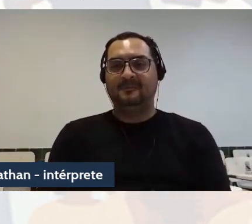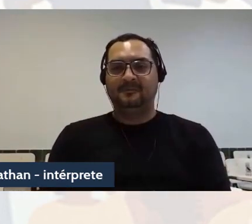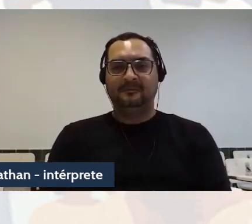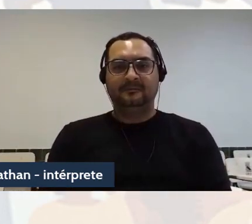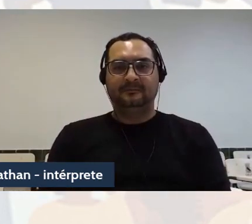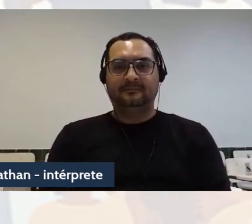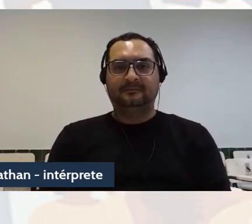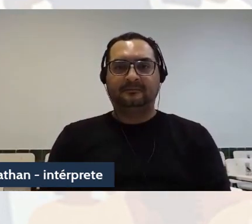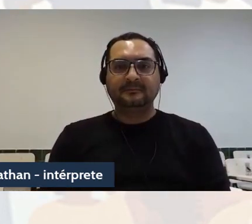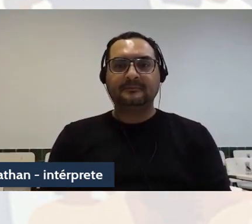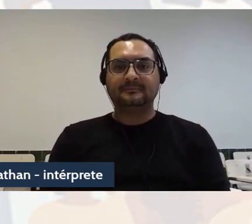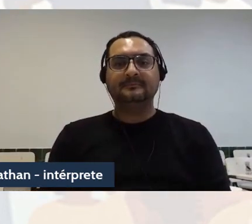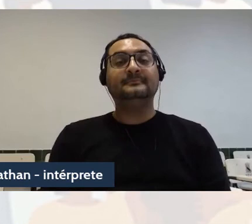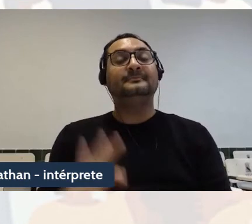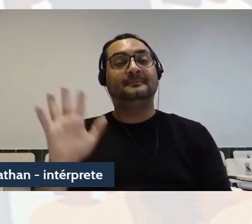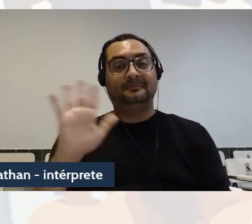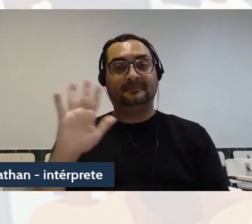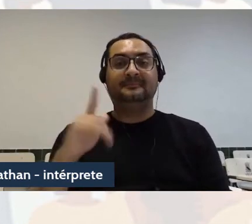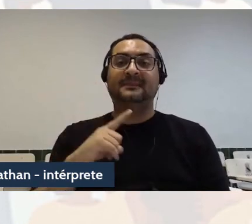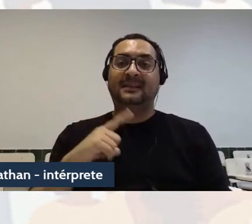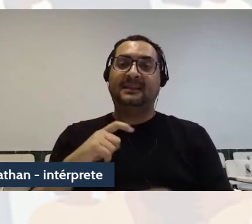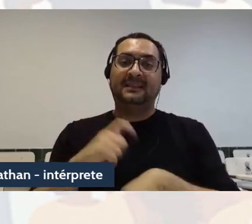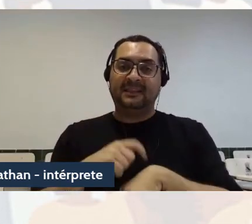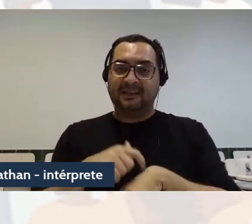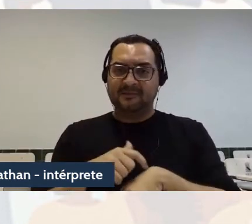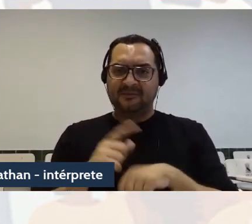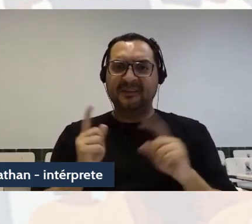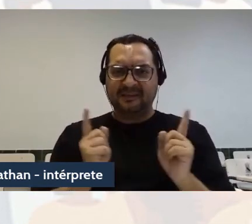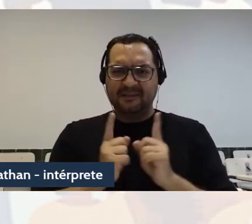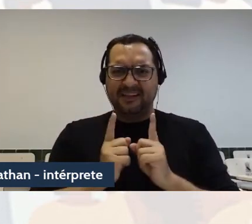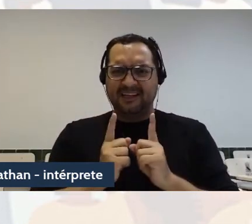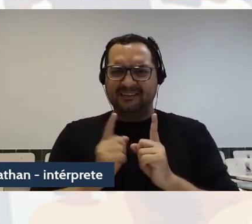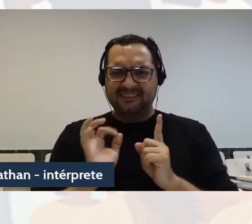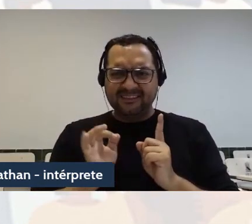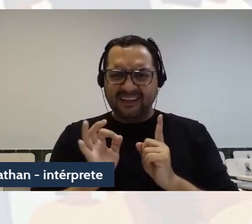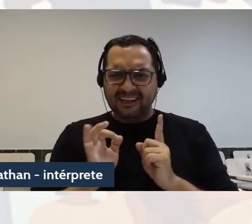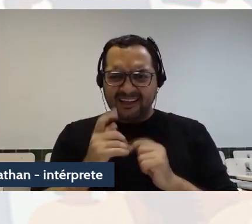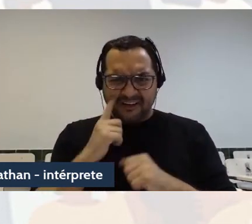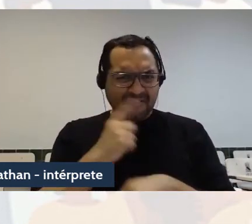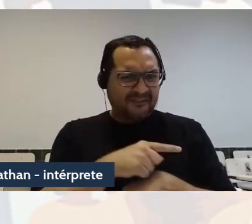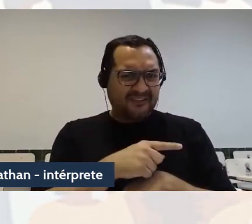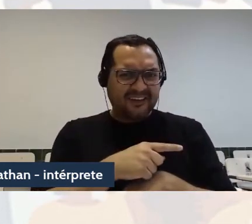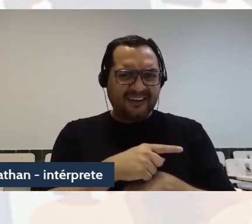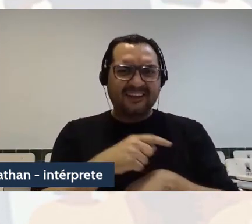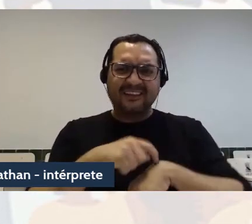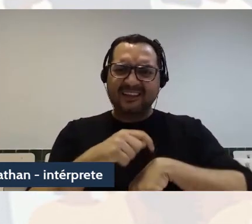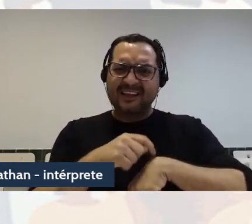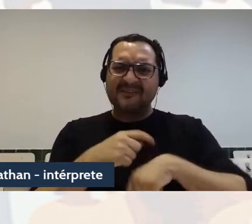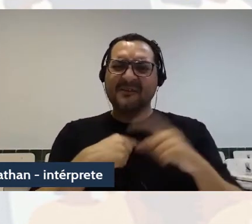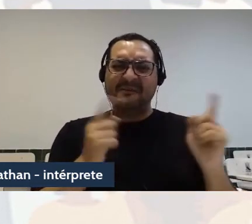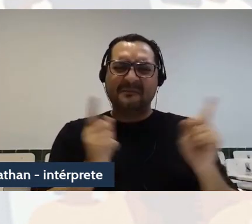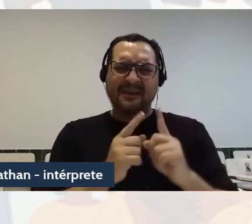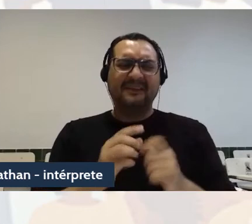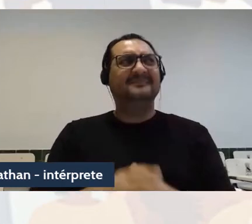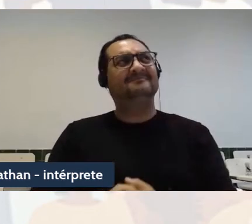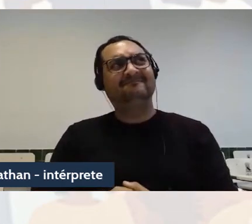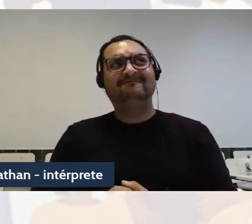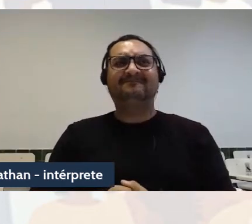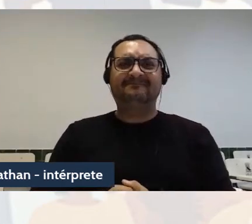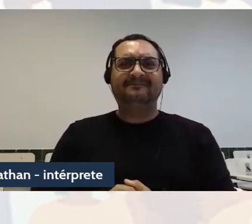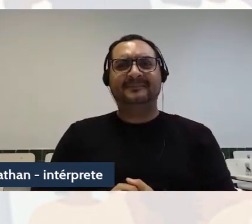Oi, Clóris, a gente tem um tempo bem limitado, né, eu vi aqui, é, porque são questões que realmente